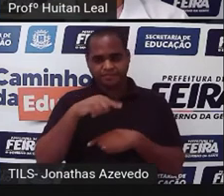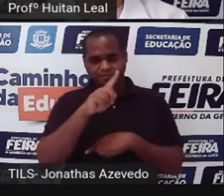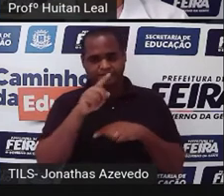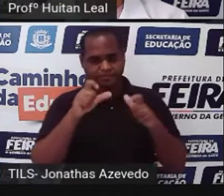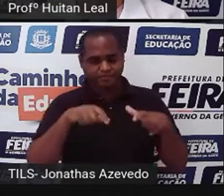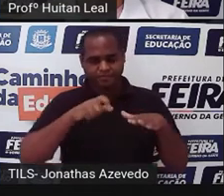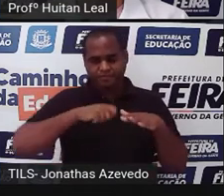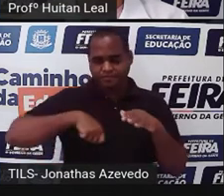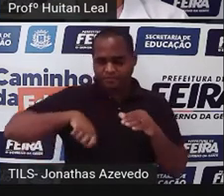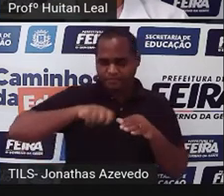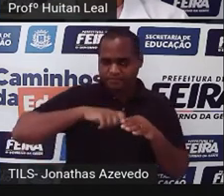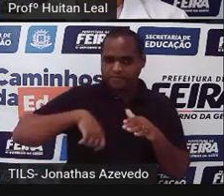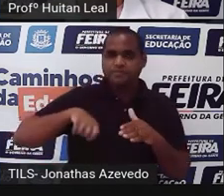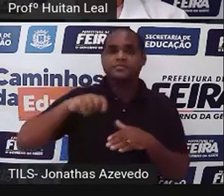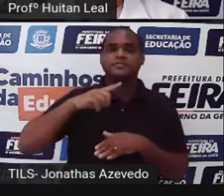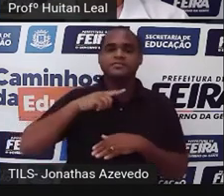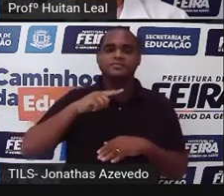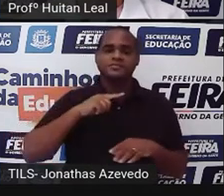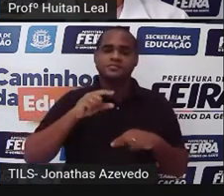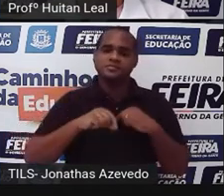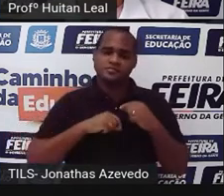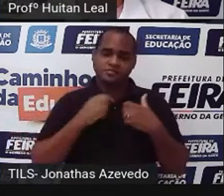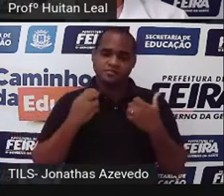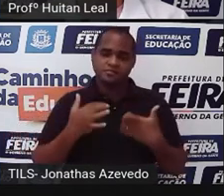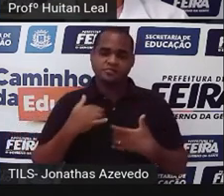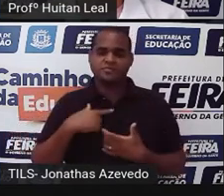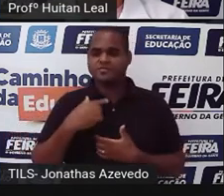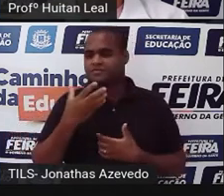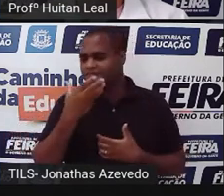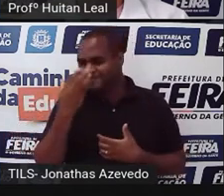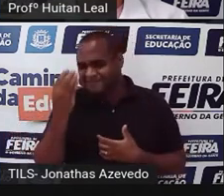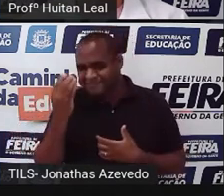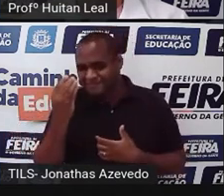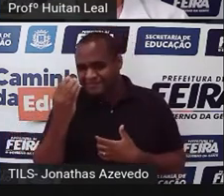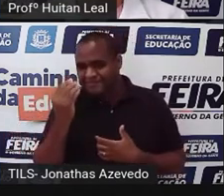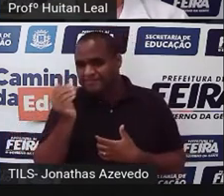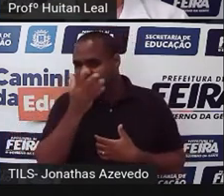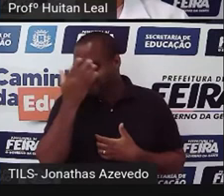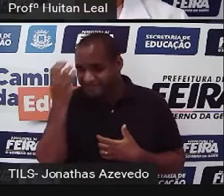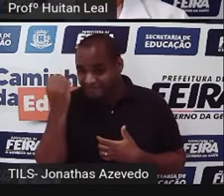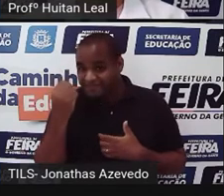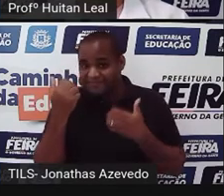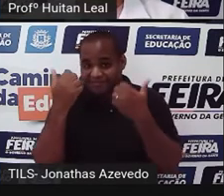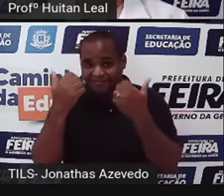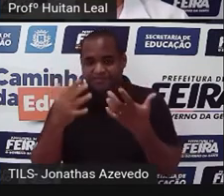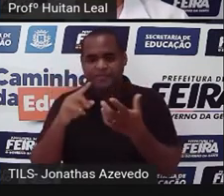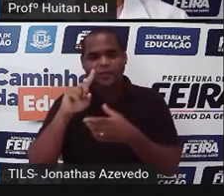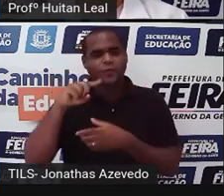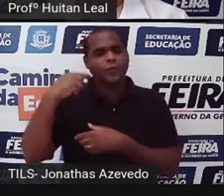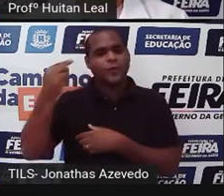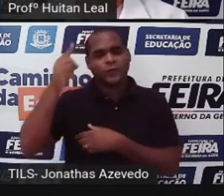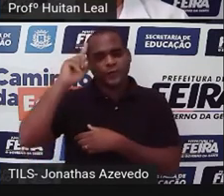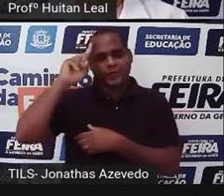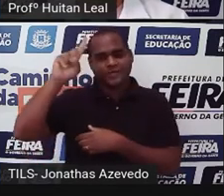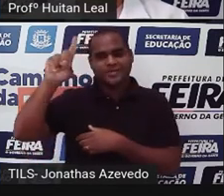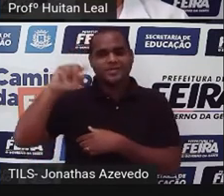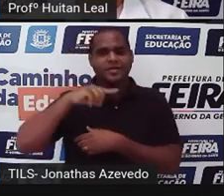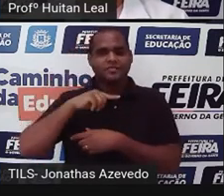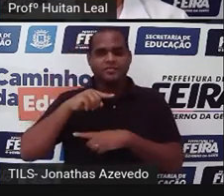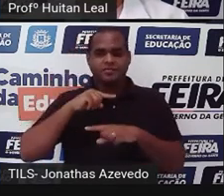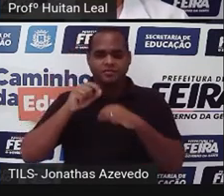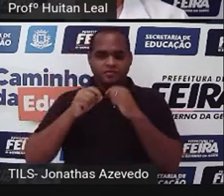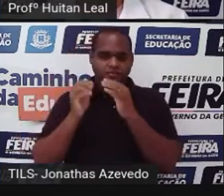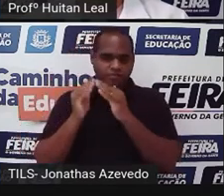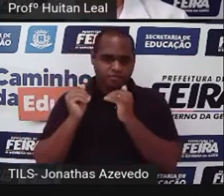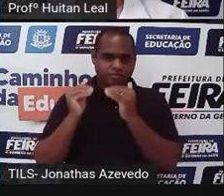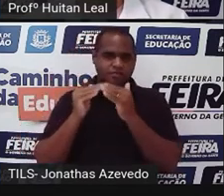cozinha a fim de não esquecer a receita. No dia seguinte, como o marido lhe pediu